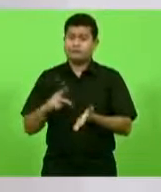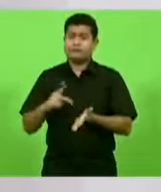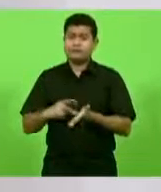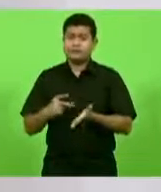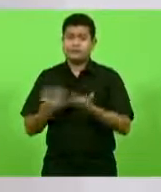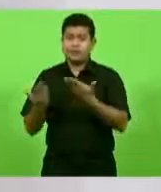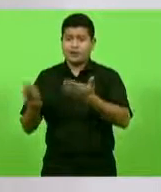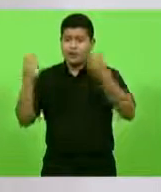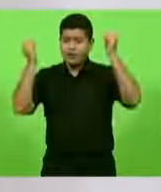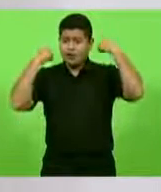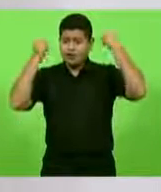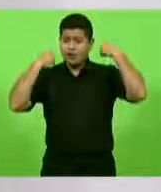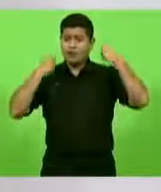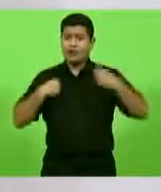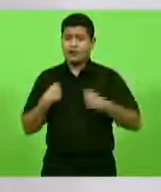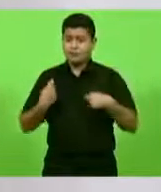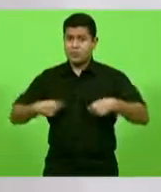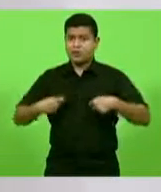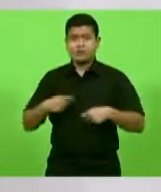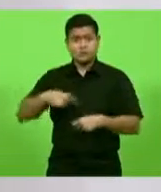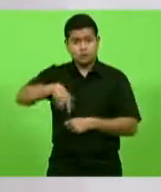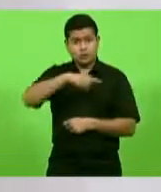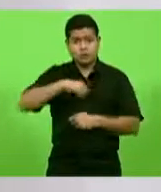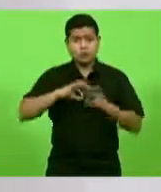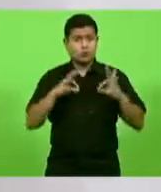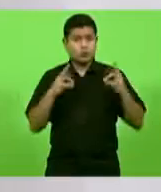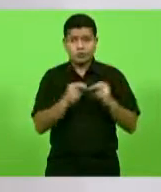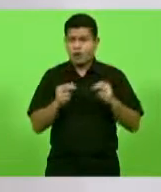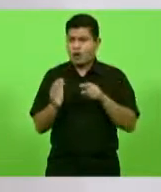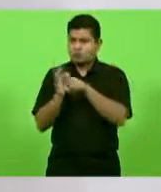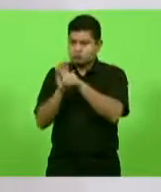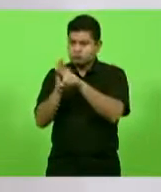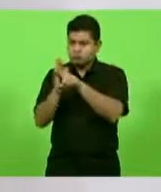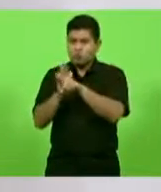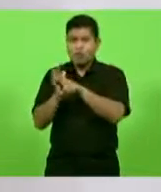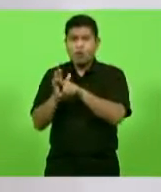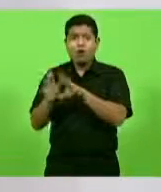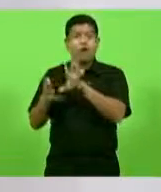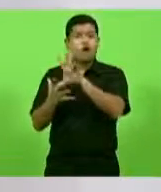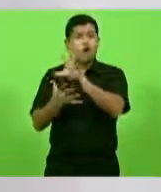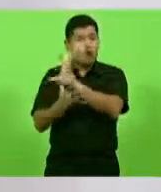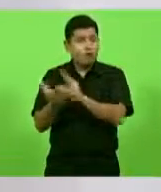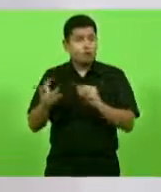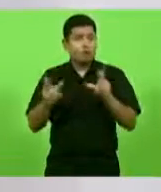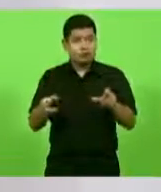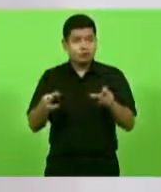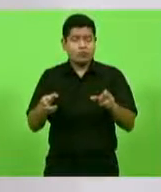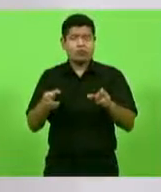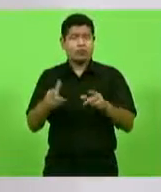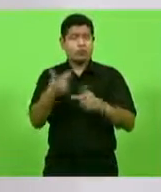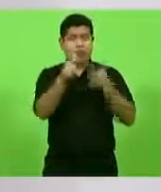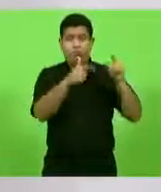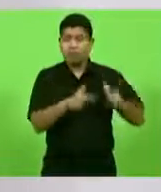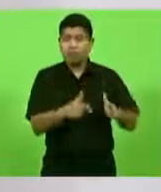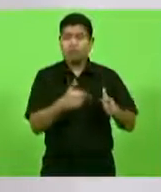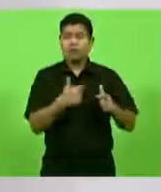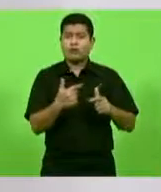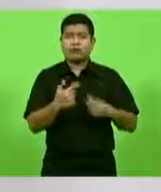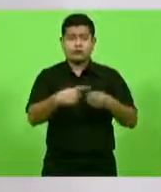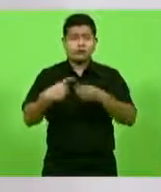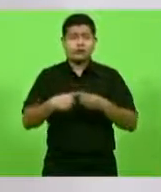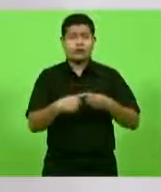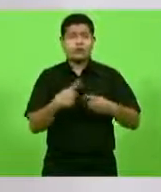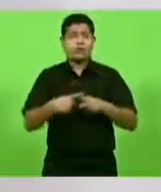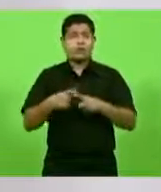estudado e se aplicar o que foi feito em Chapecó em outros municípios, porque, enquanto o